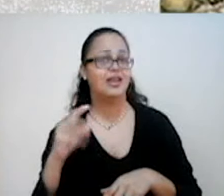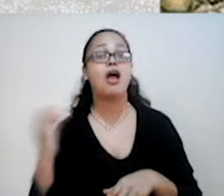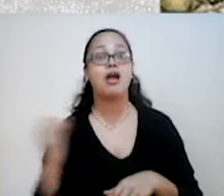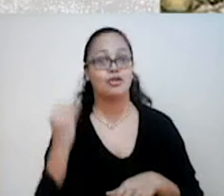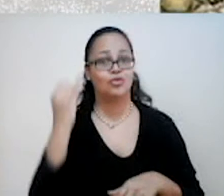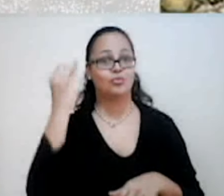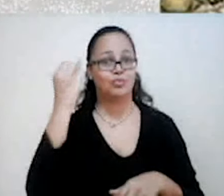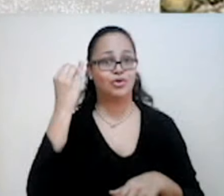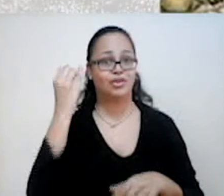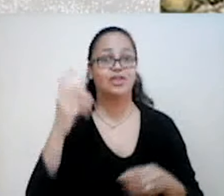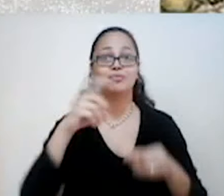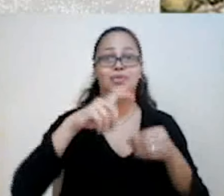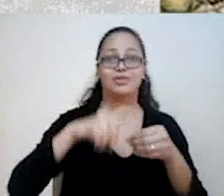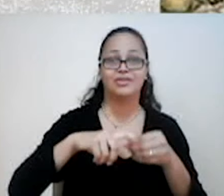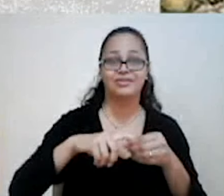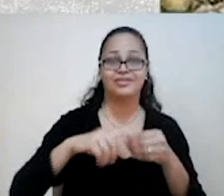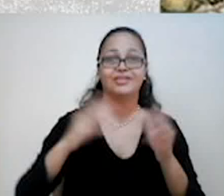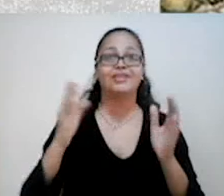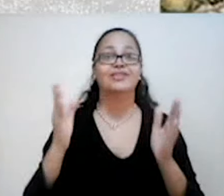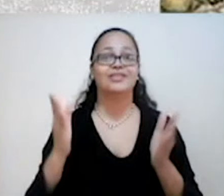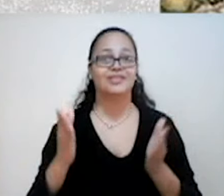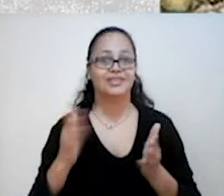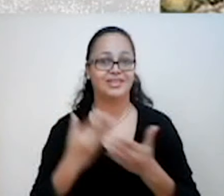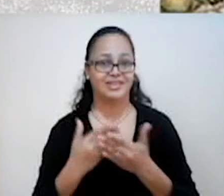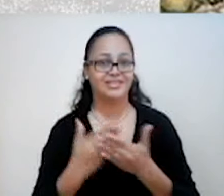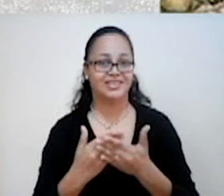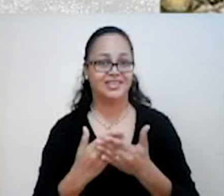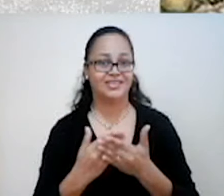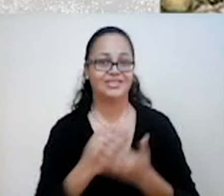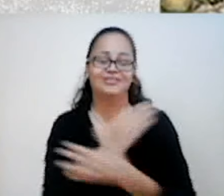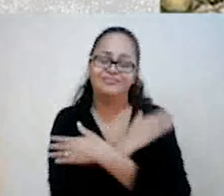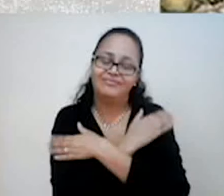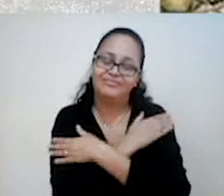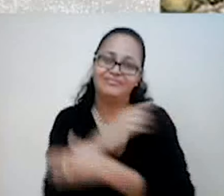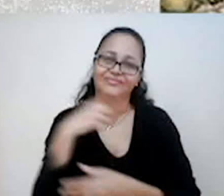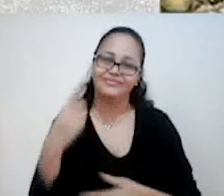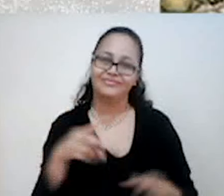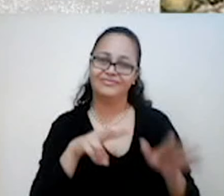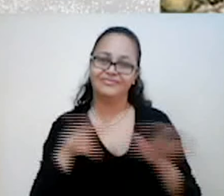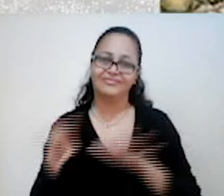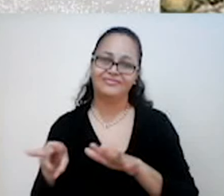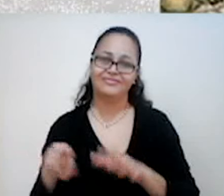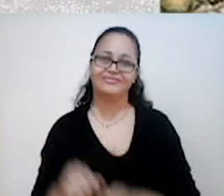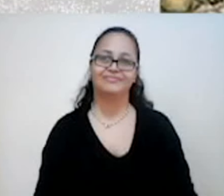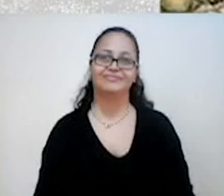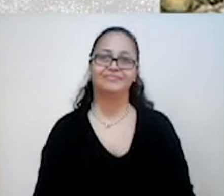Vai ser muito importante para o retorno das aulas presenciais. Um abraço a todos e até a semana que vem.